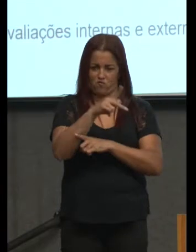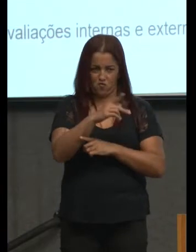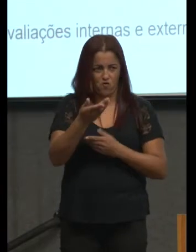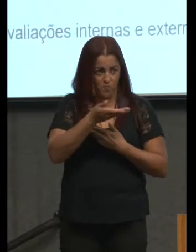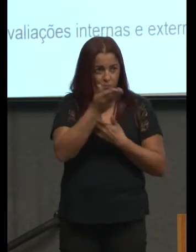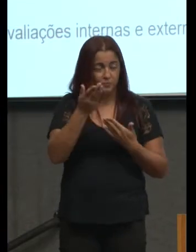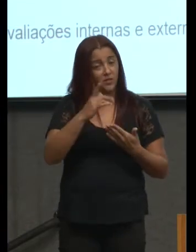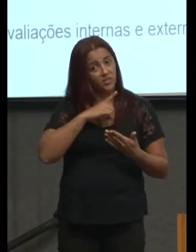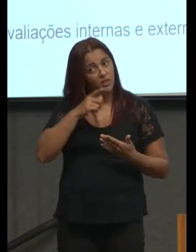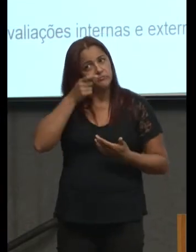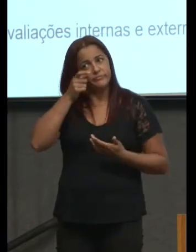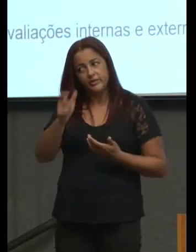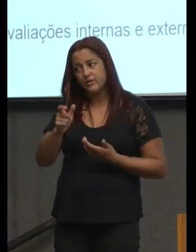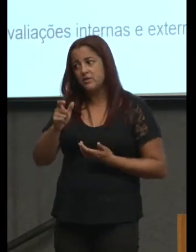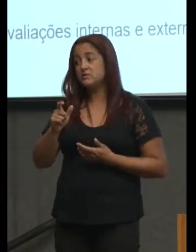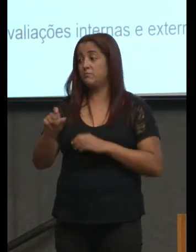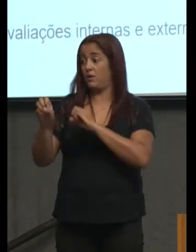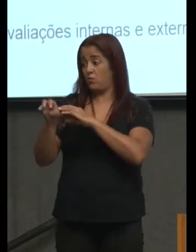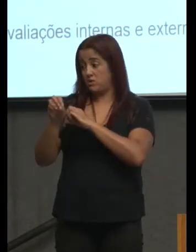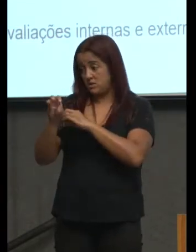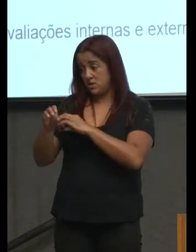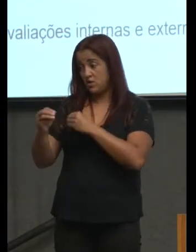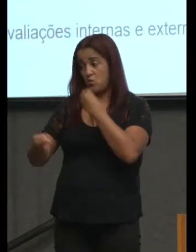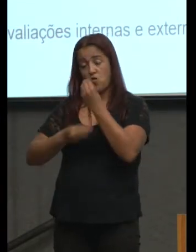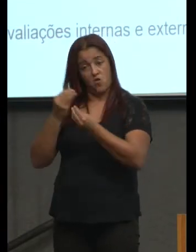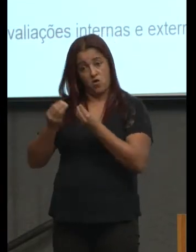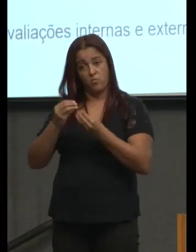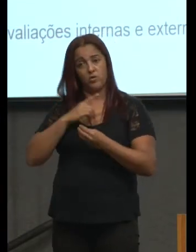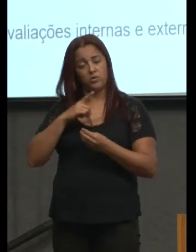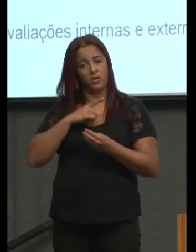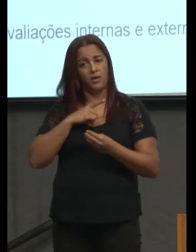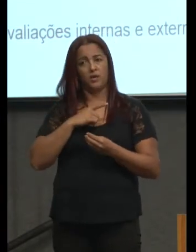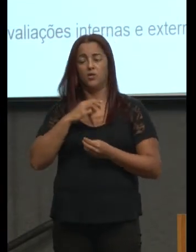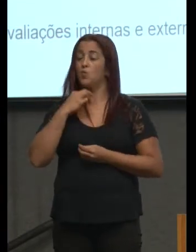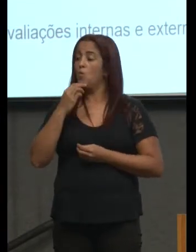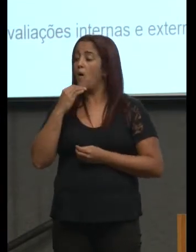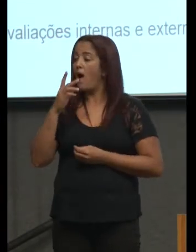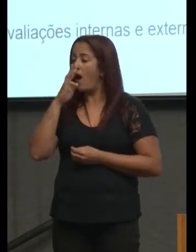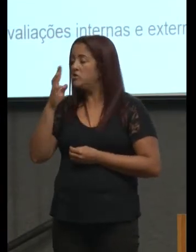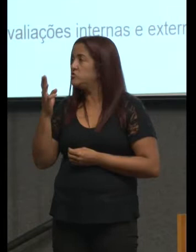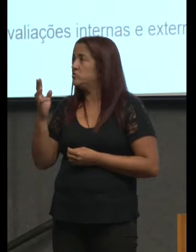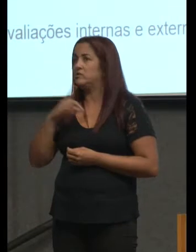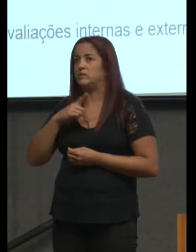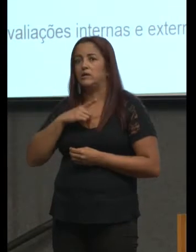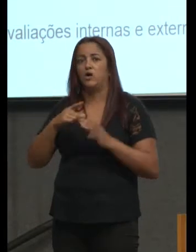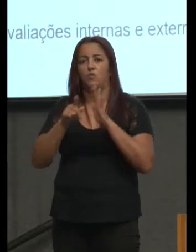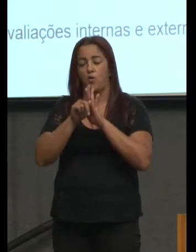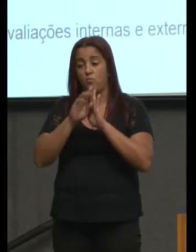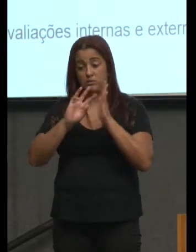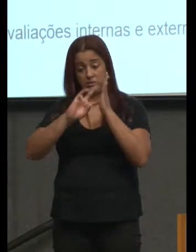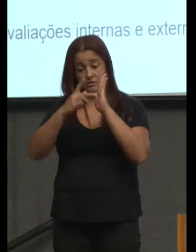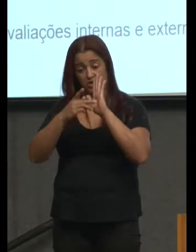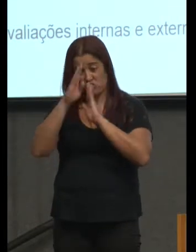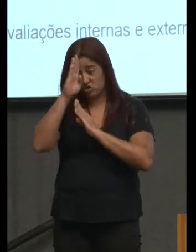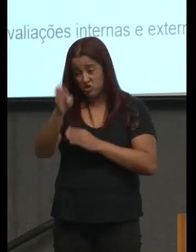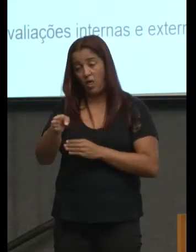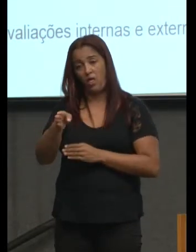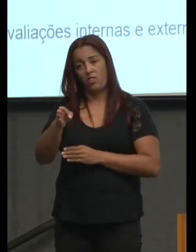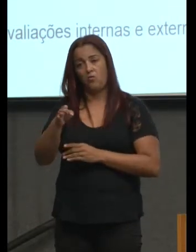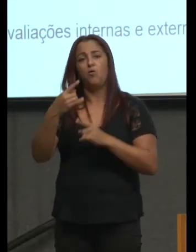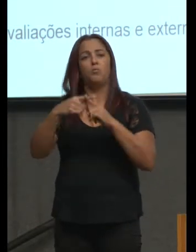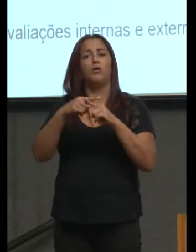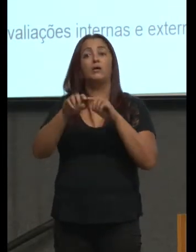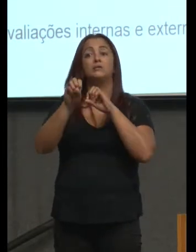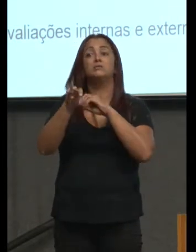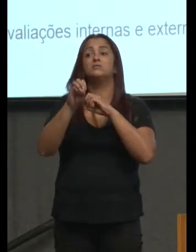ensino não veem muita valia em ler Piaget nesse sentido direto porque de fato ensinar não